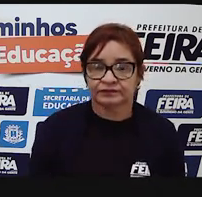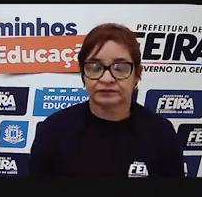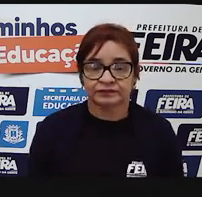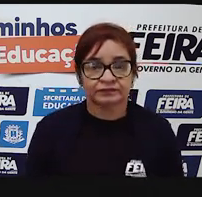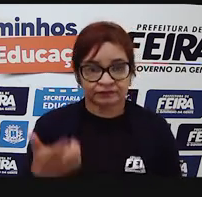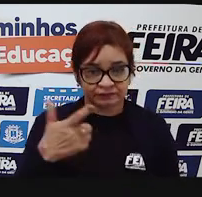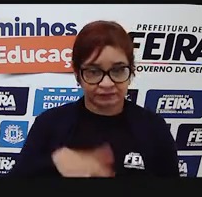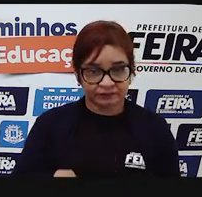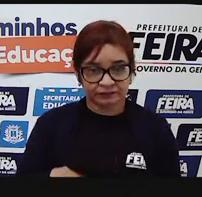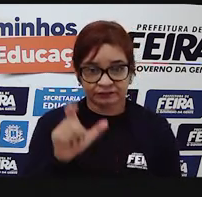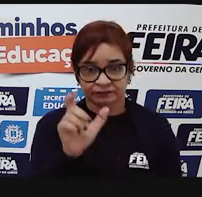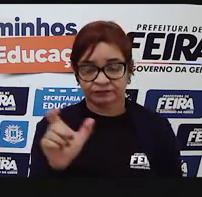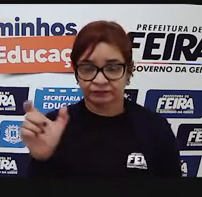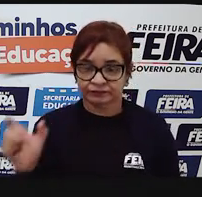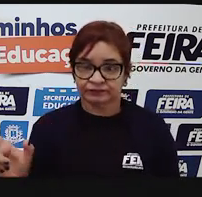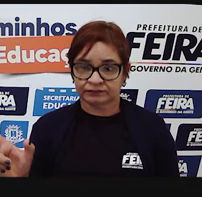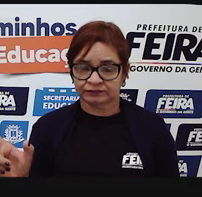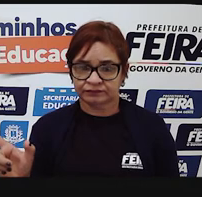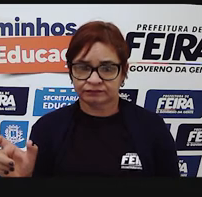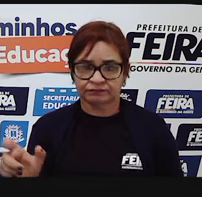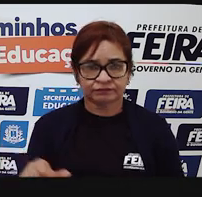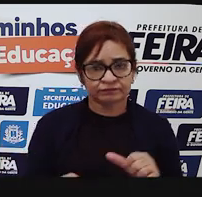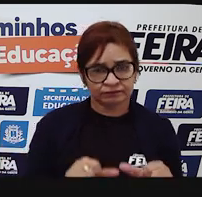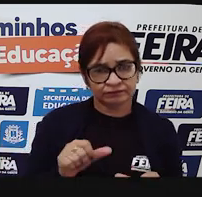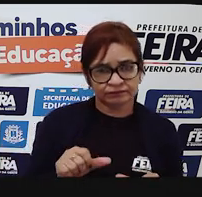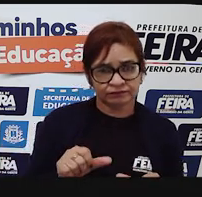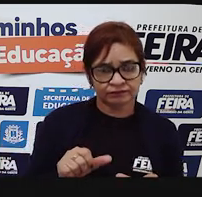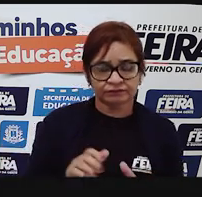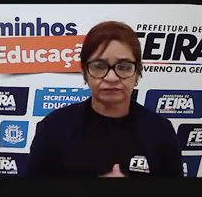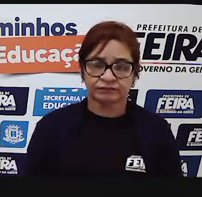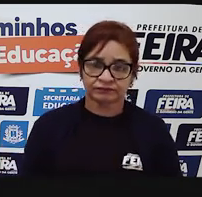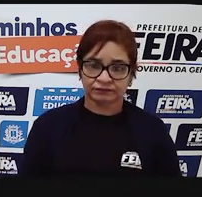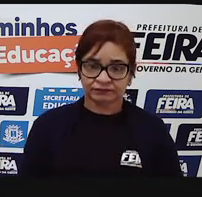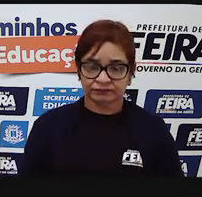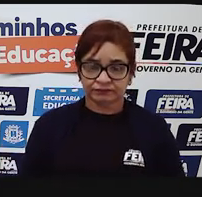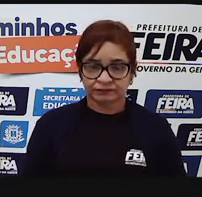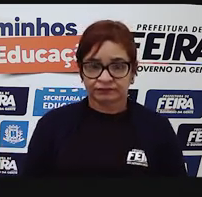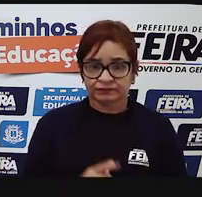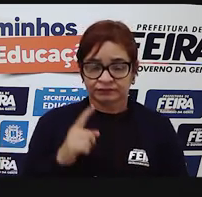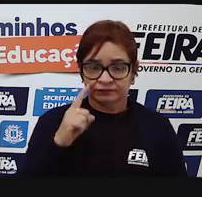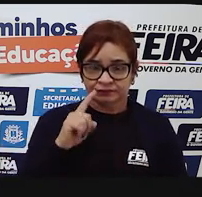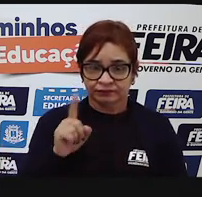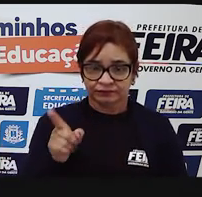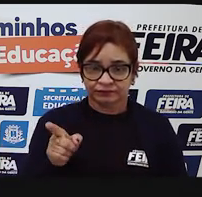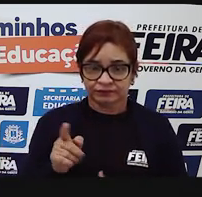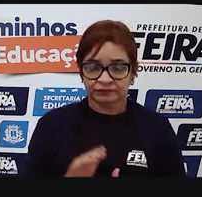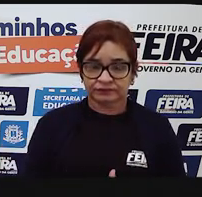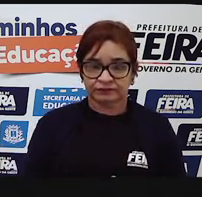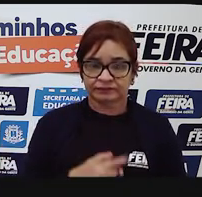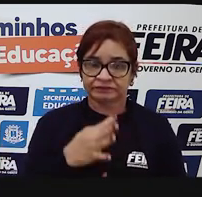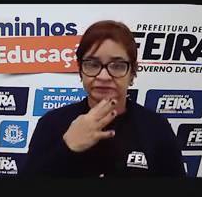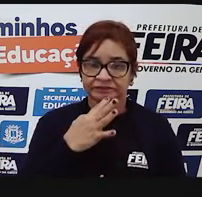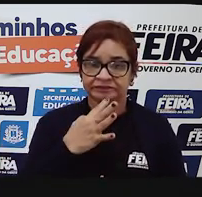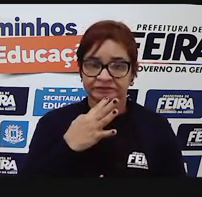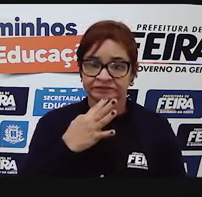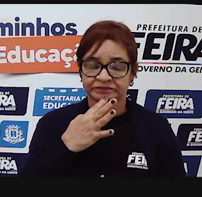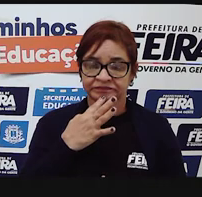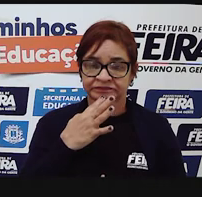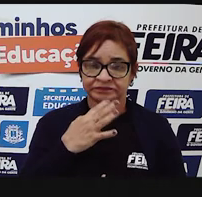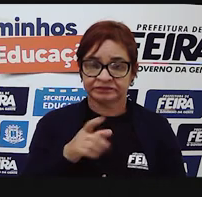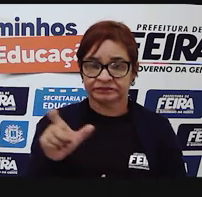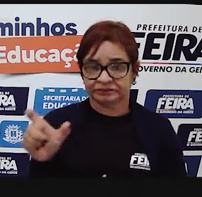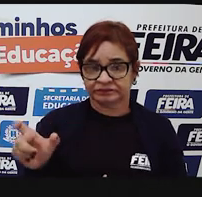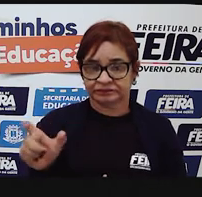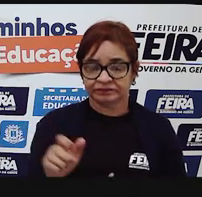Se repetem, mas se modificam os memes. Temos aí uma imagem que todo mundo conhece, que é a do